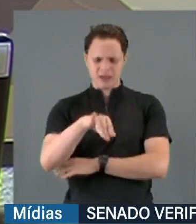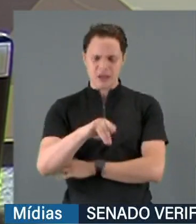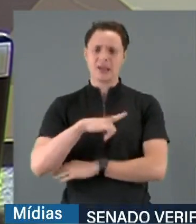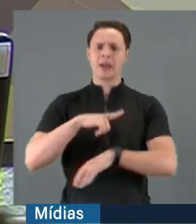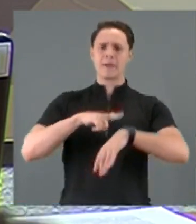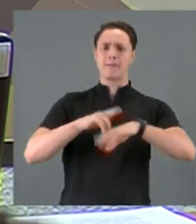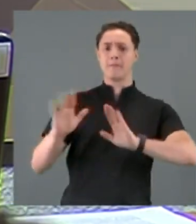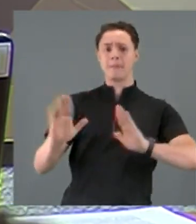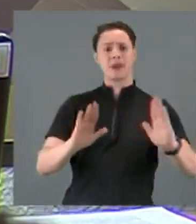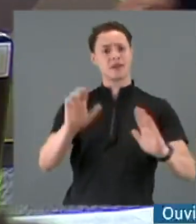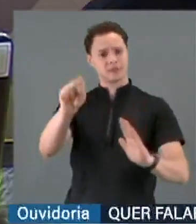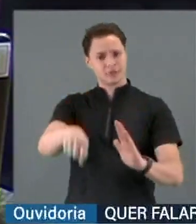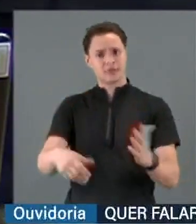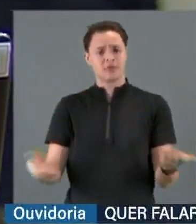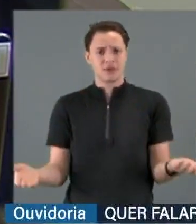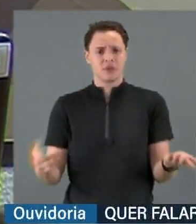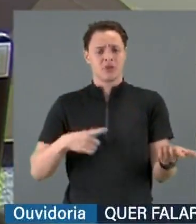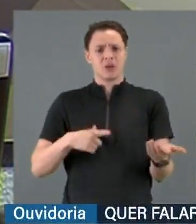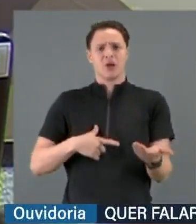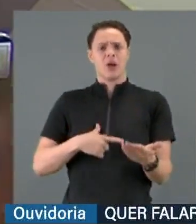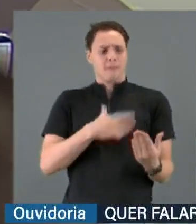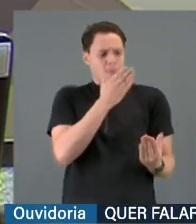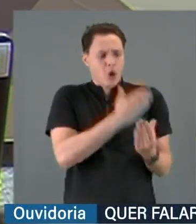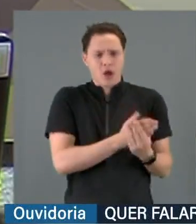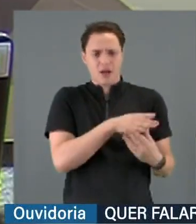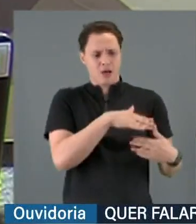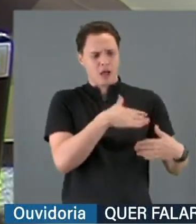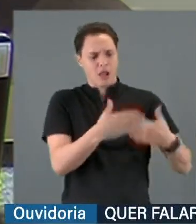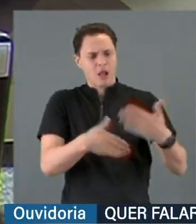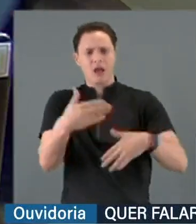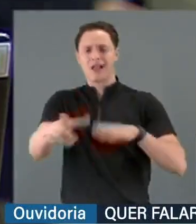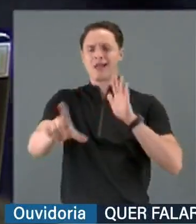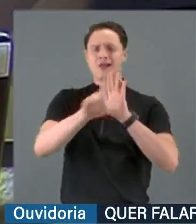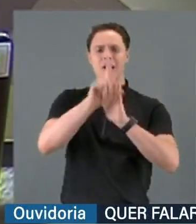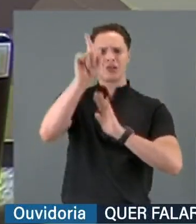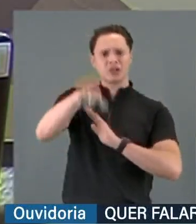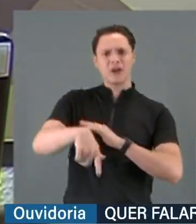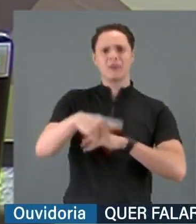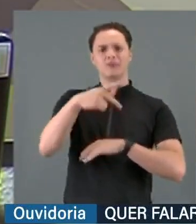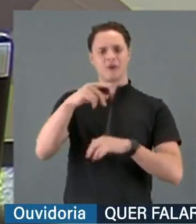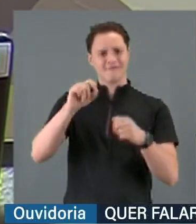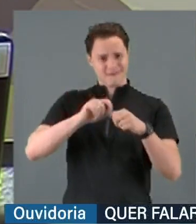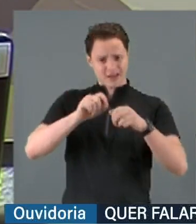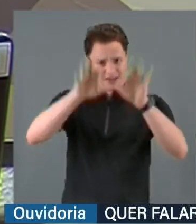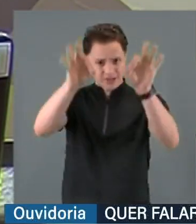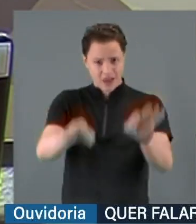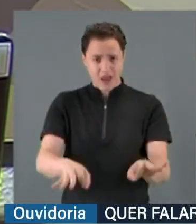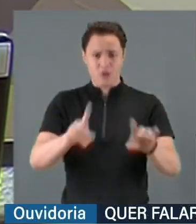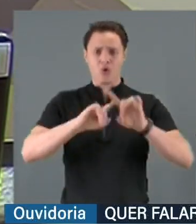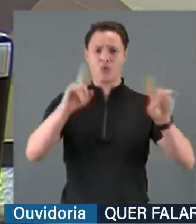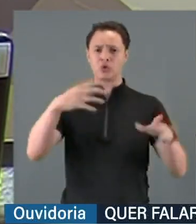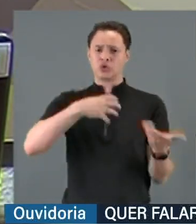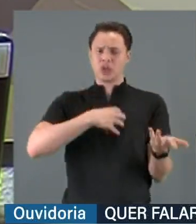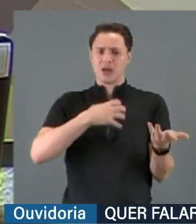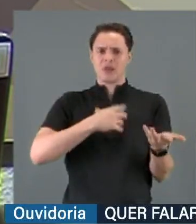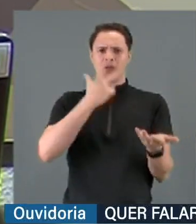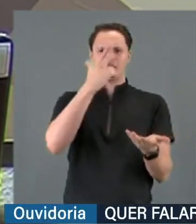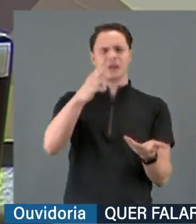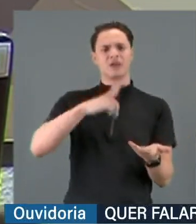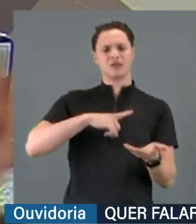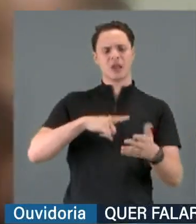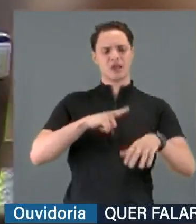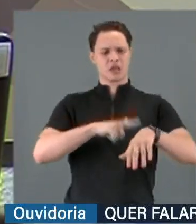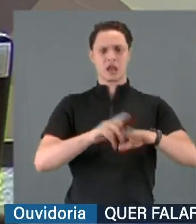prazo, os procedimentos legais desta CPMI foram tomados, aliás, dentro dos prazos